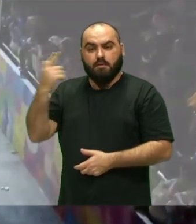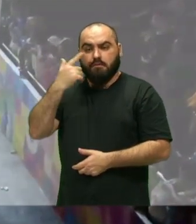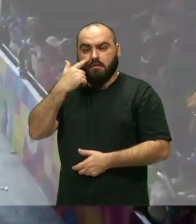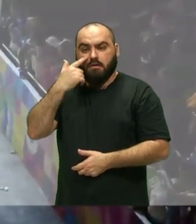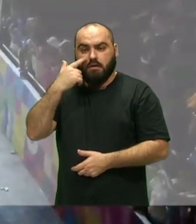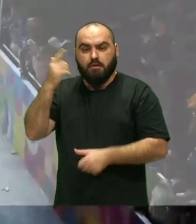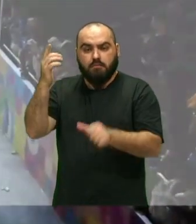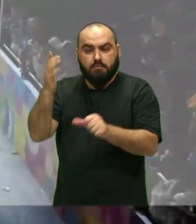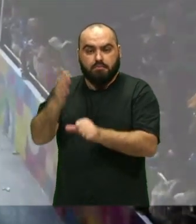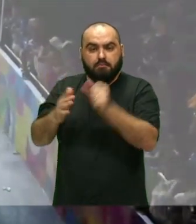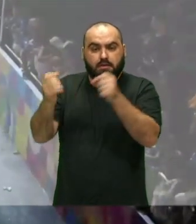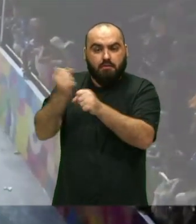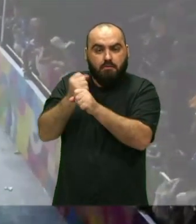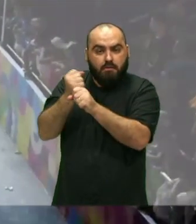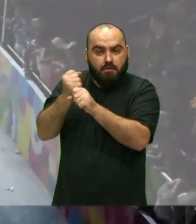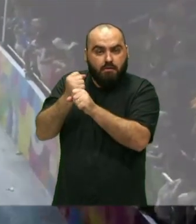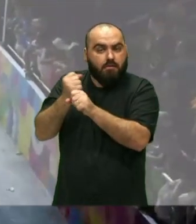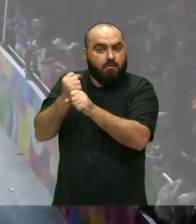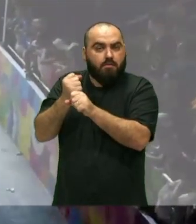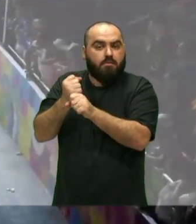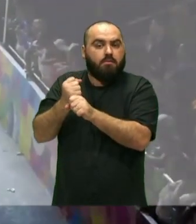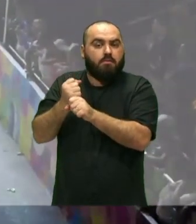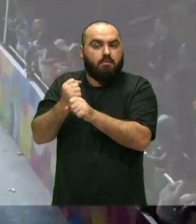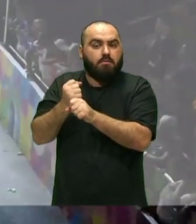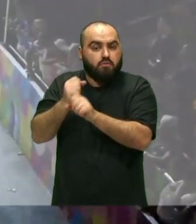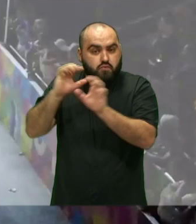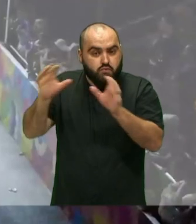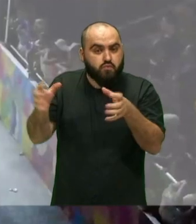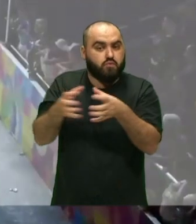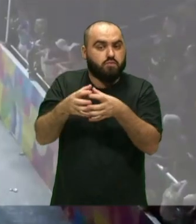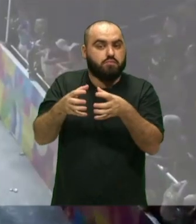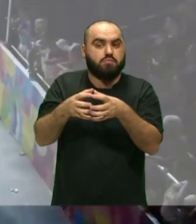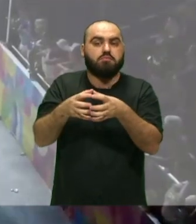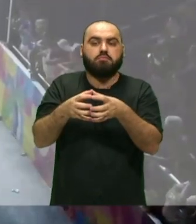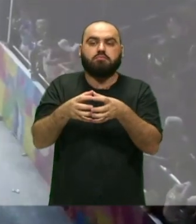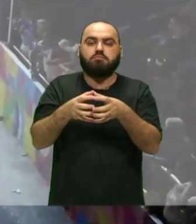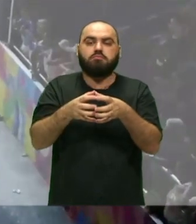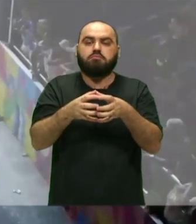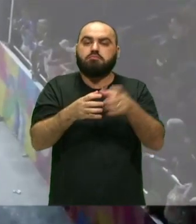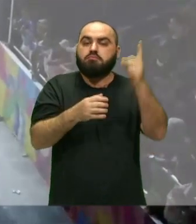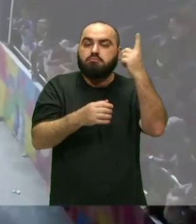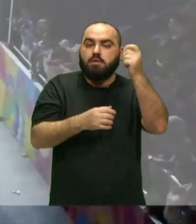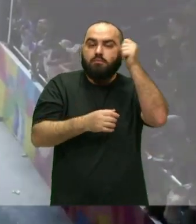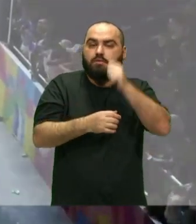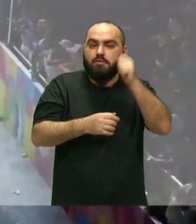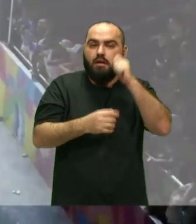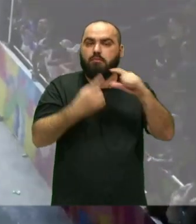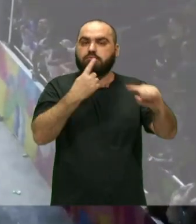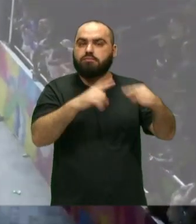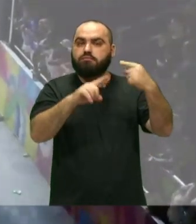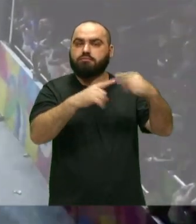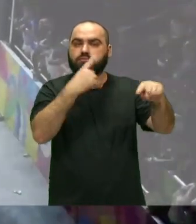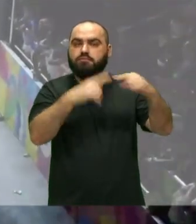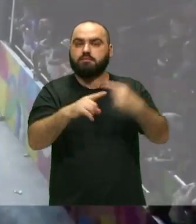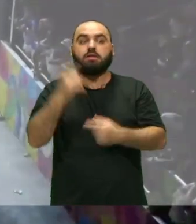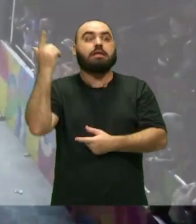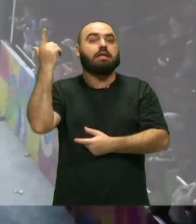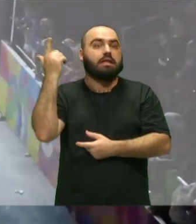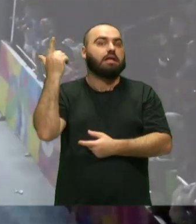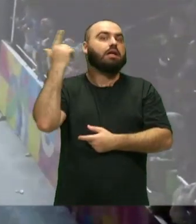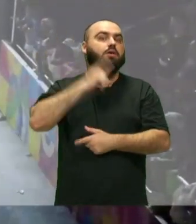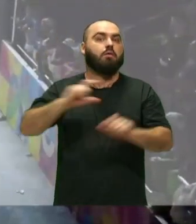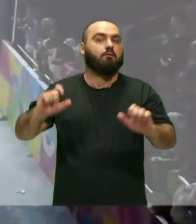primeiro ano que uma nação que é regida por uma mulher ganhou o carnaval ganhou o